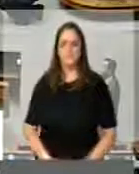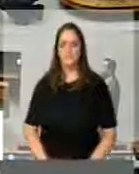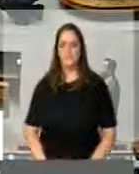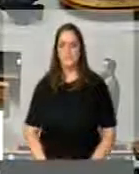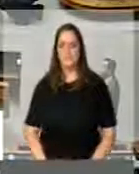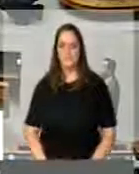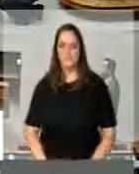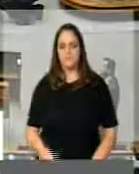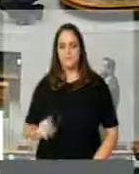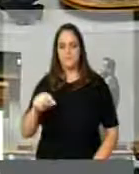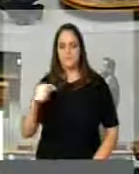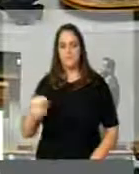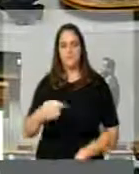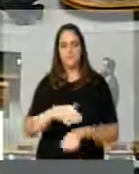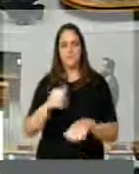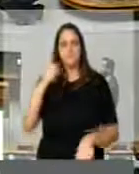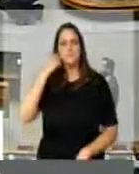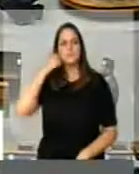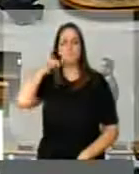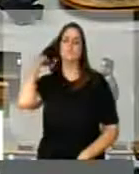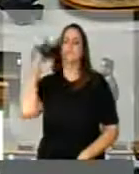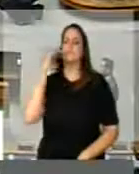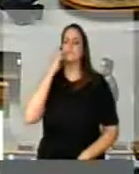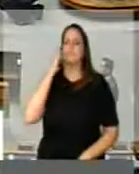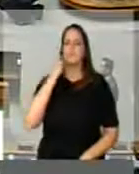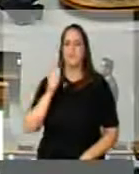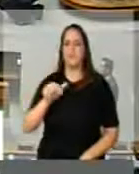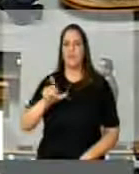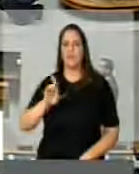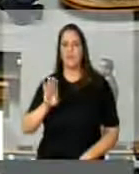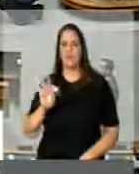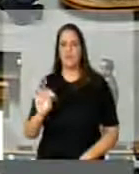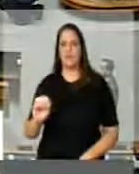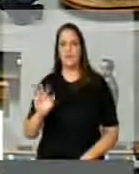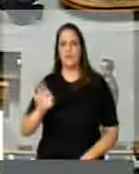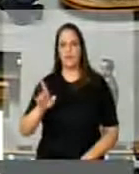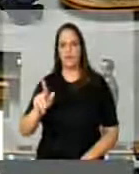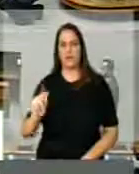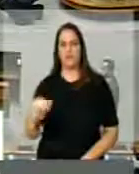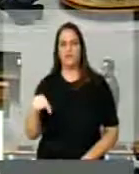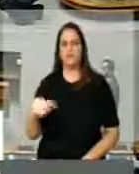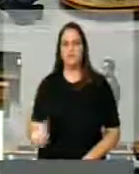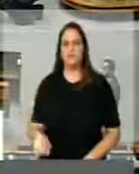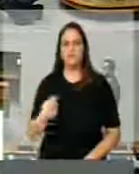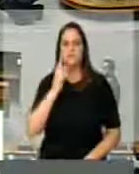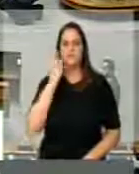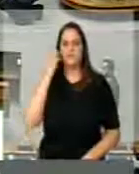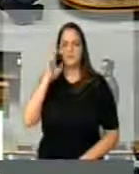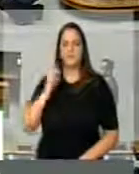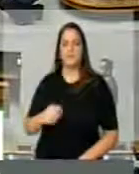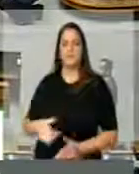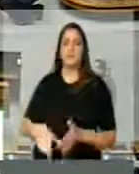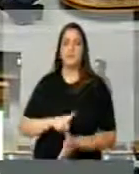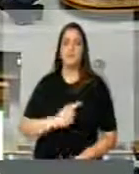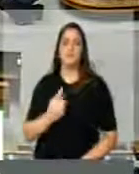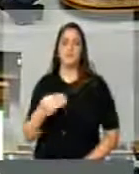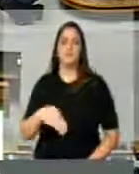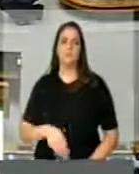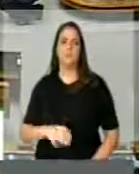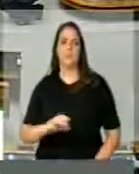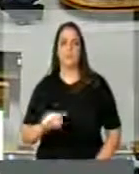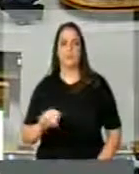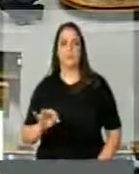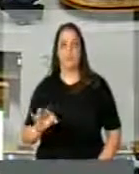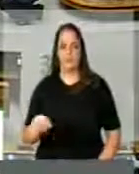Oradores inscritos, convidamos o deputado Alberto Fraga e logo após a deputada Erika Cocay e antes eu concedo um minuto ao deputado Caetano.